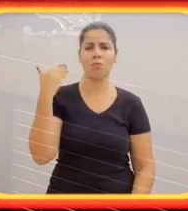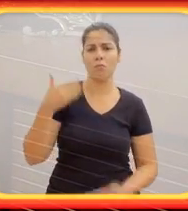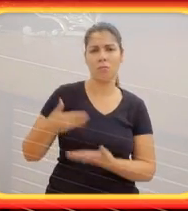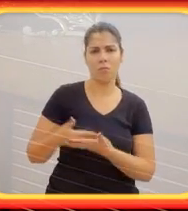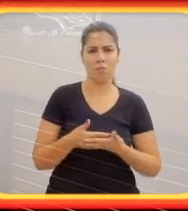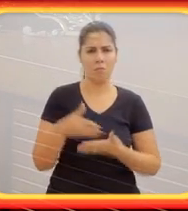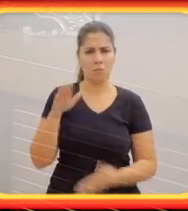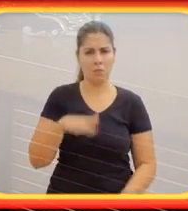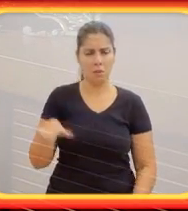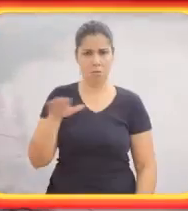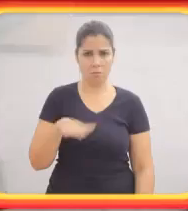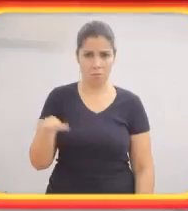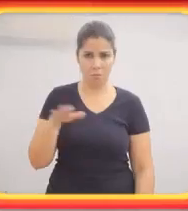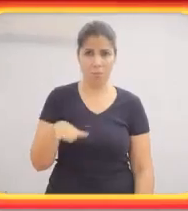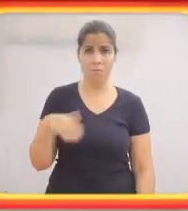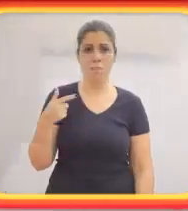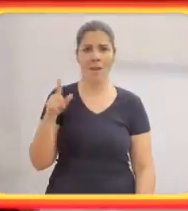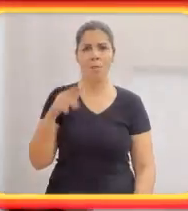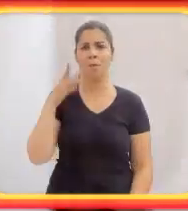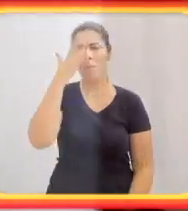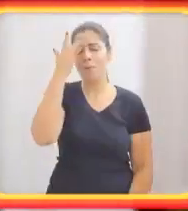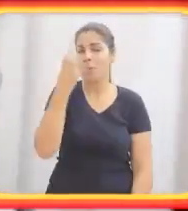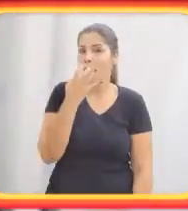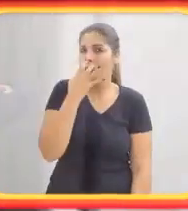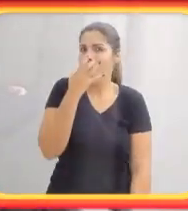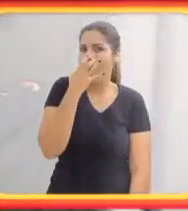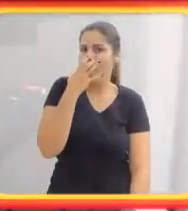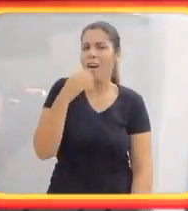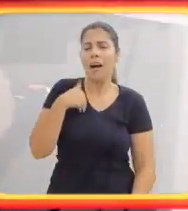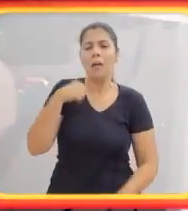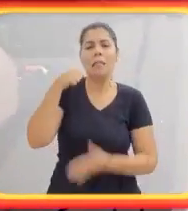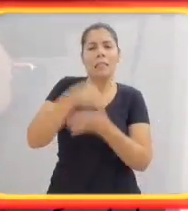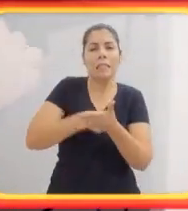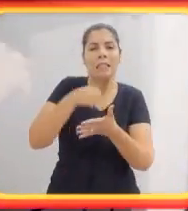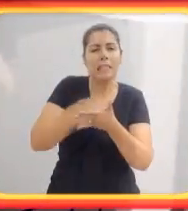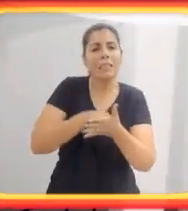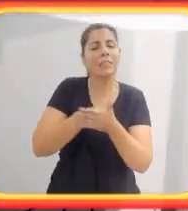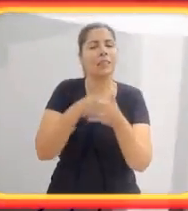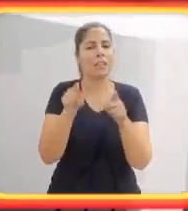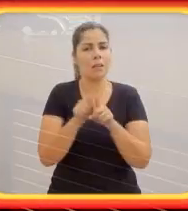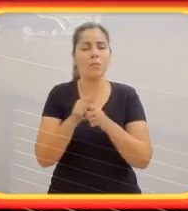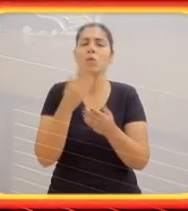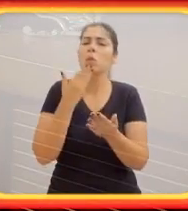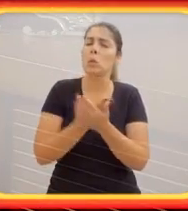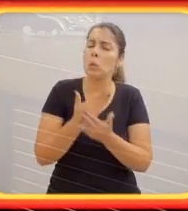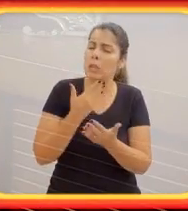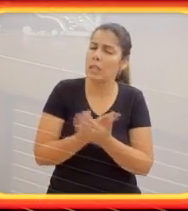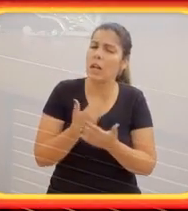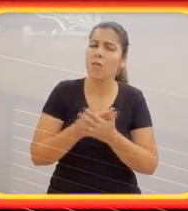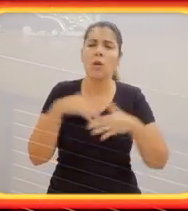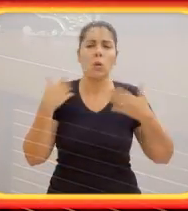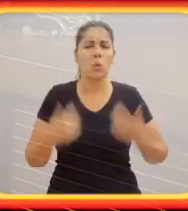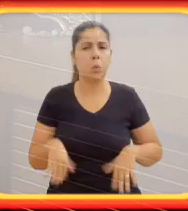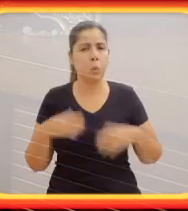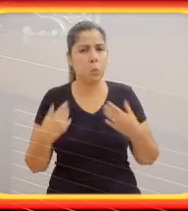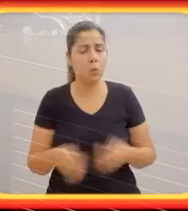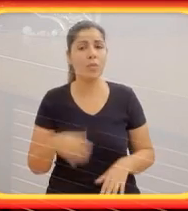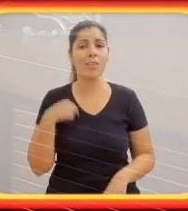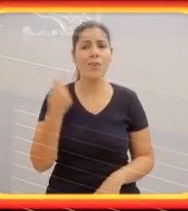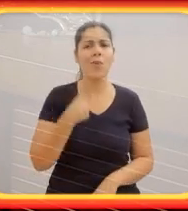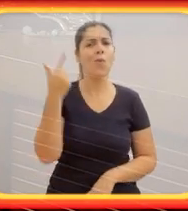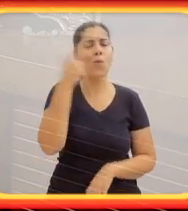conheci meu marido, que também tinha tido pólio quando criança. E era uma pessoa que admirava, que